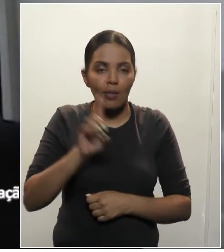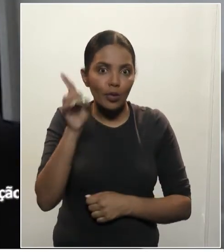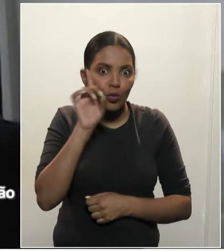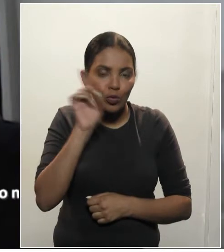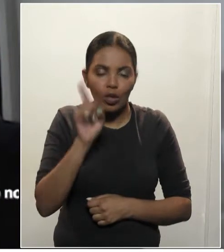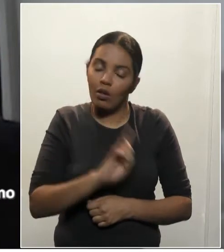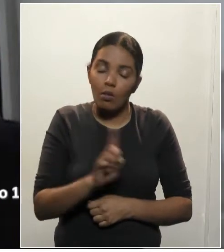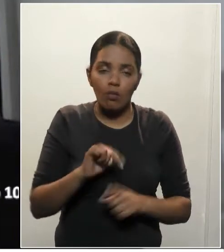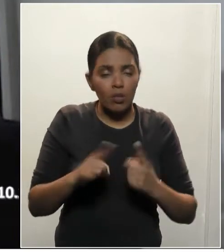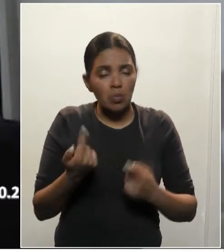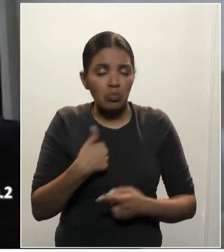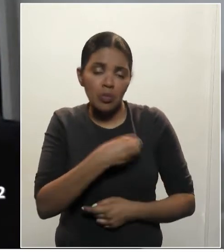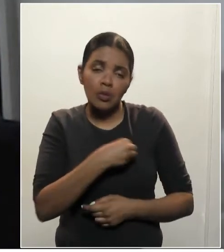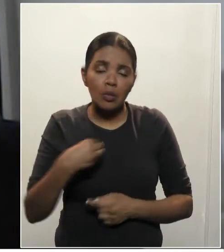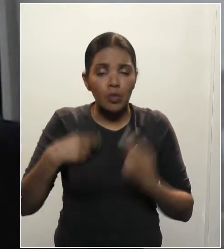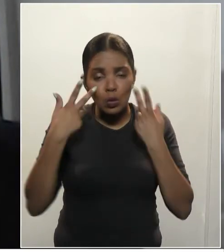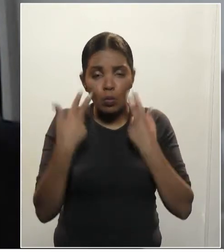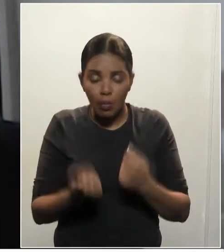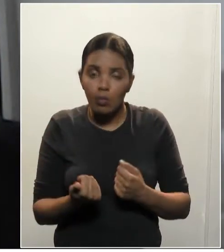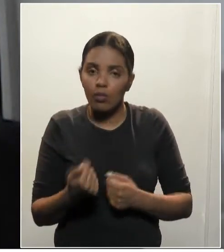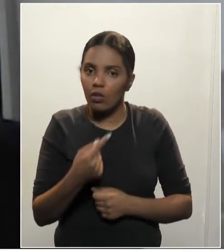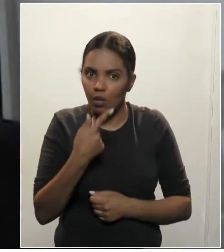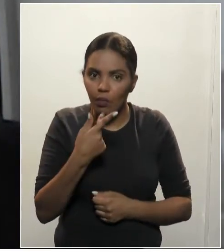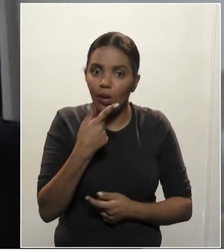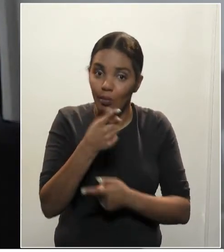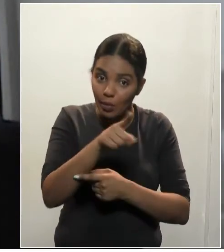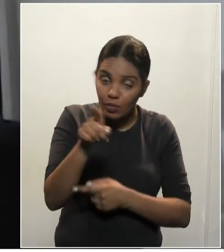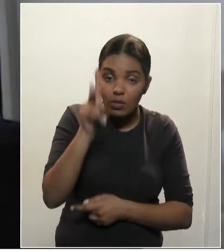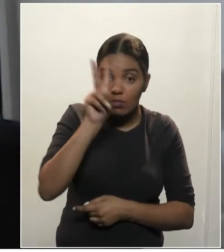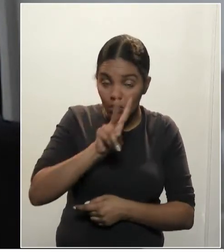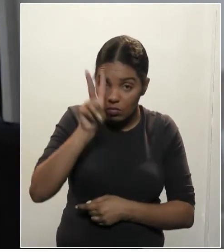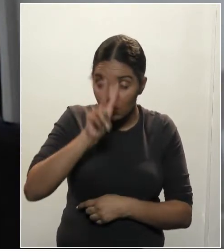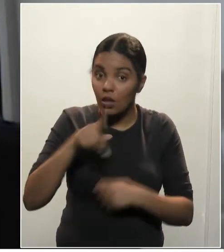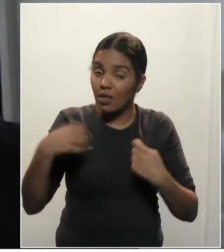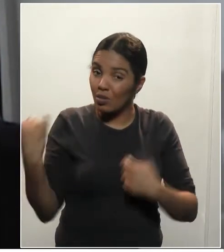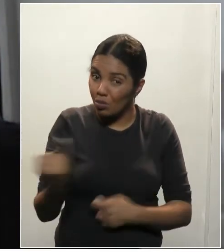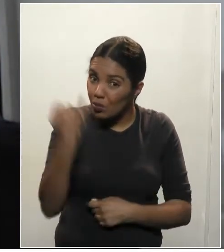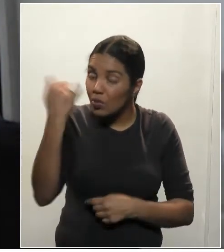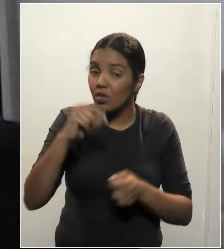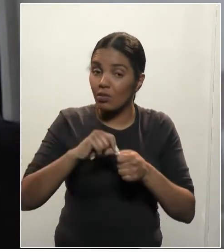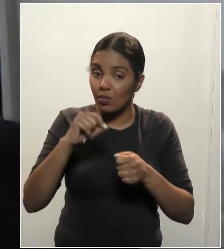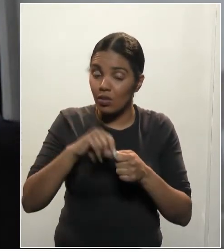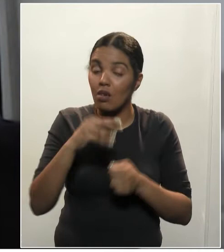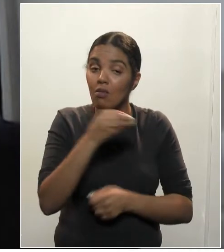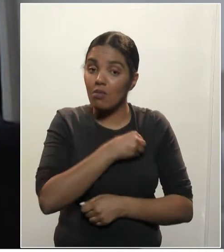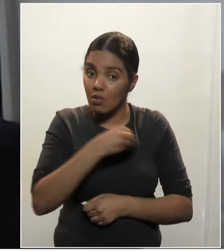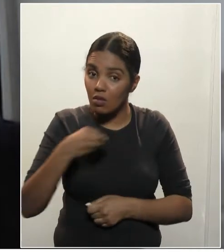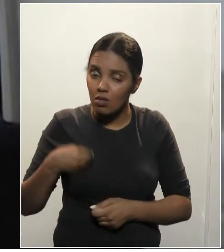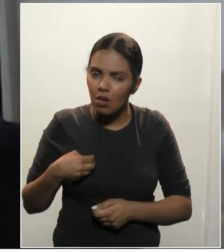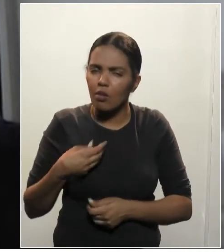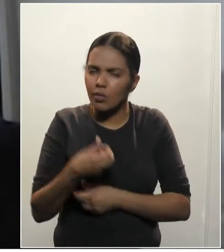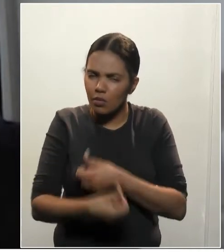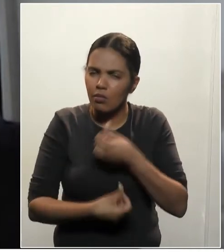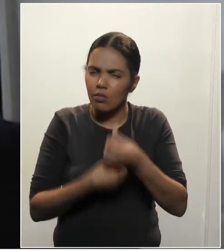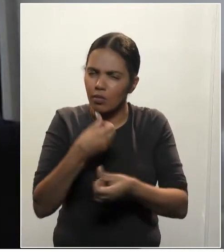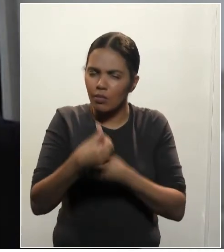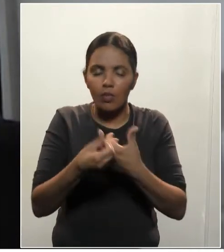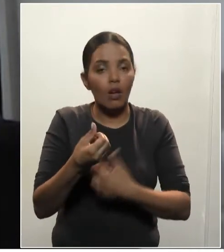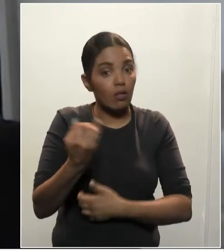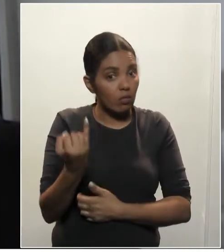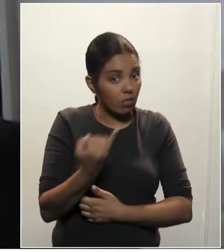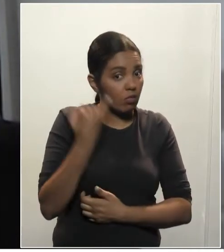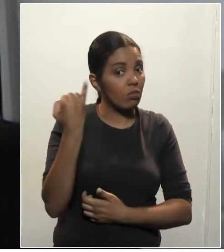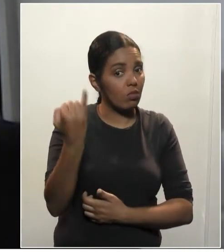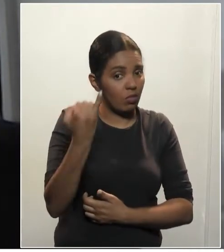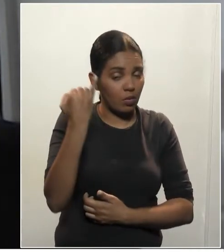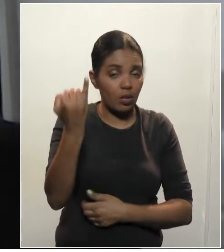oportunidade lembrar a todos nós que os exames de rotina na saúde são muito importantes para